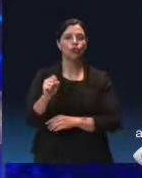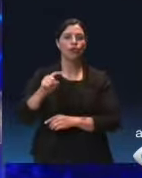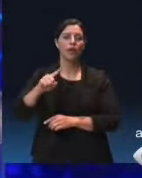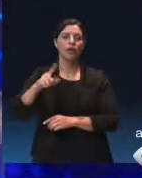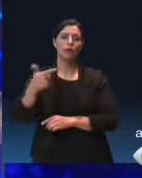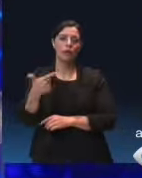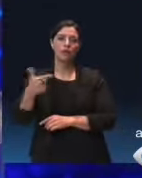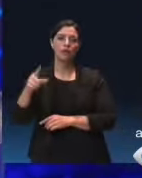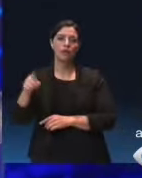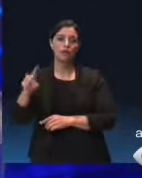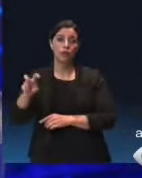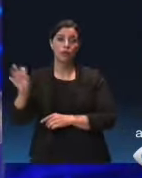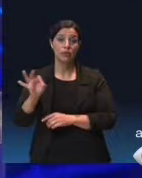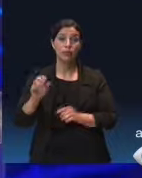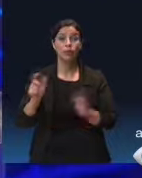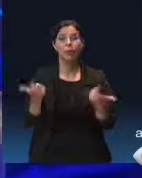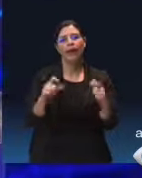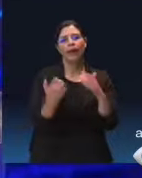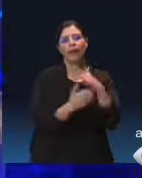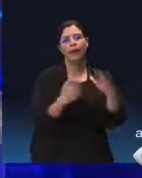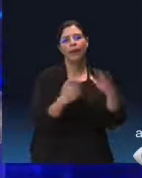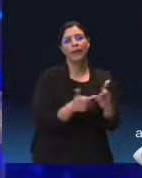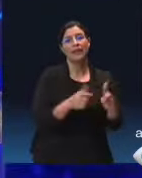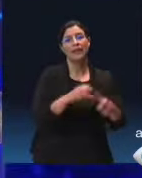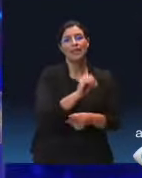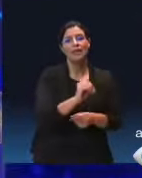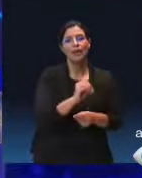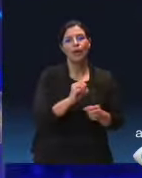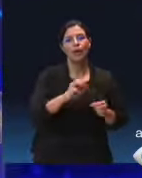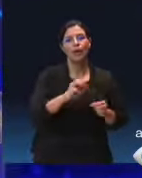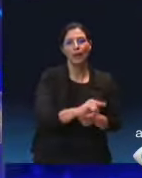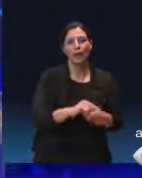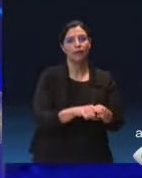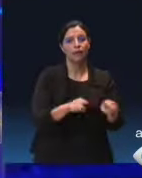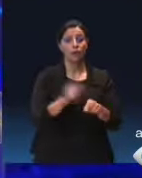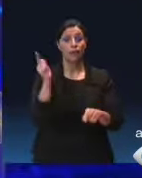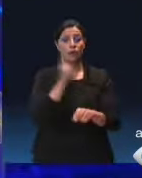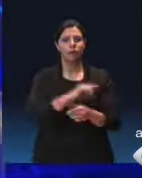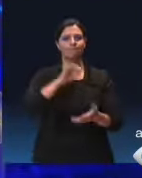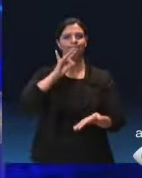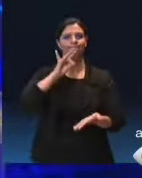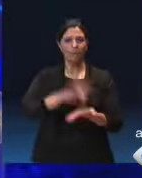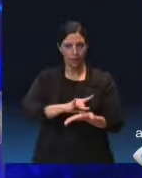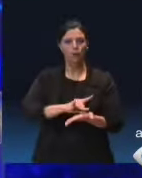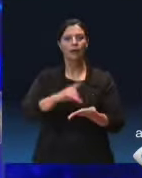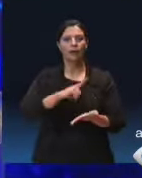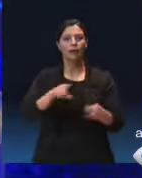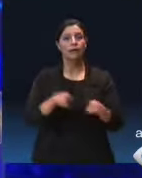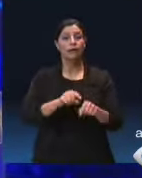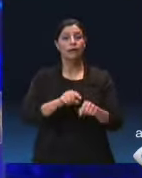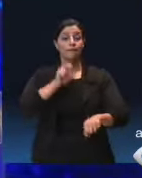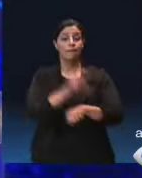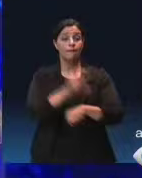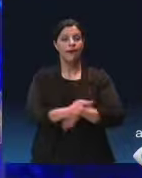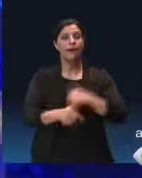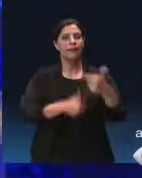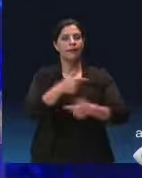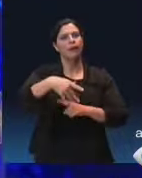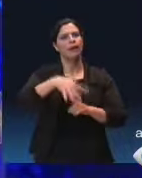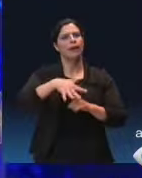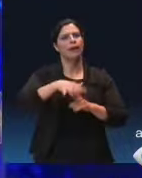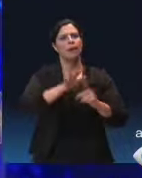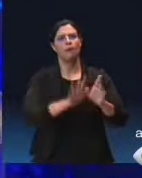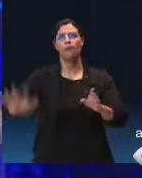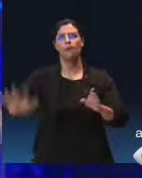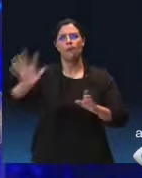as pequenas empresas, zero para as microempresas. Ganhei com isso, efetivamente, empregos no Paraná